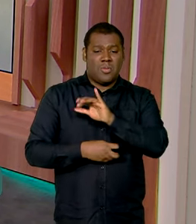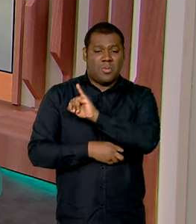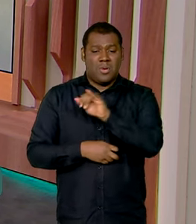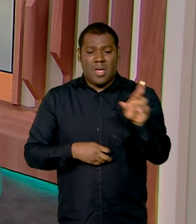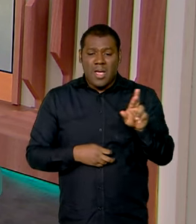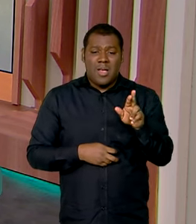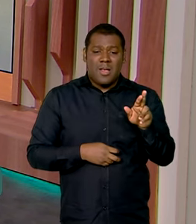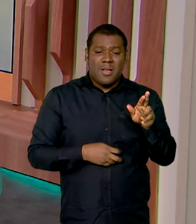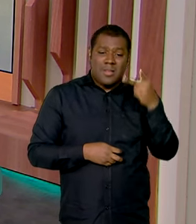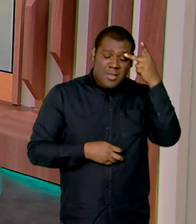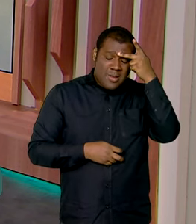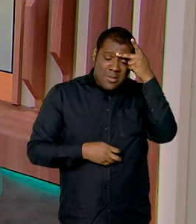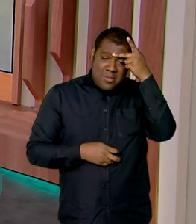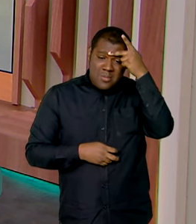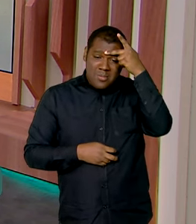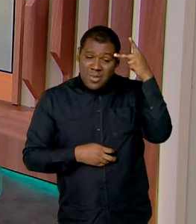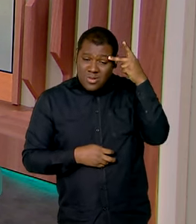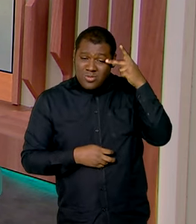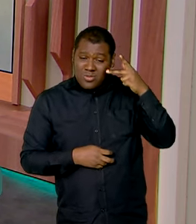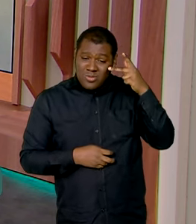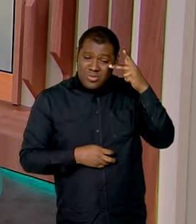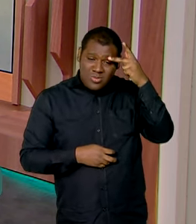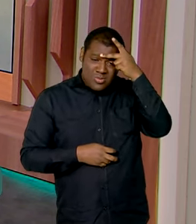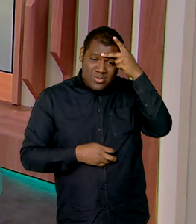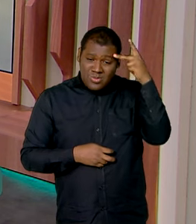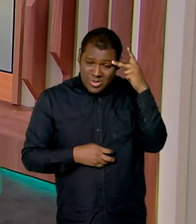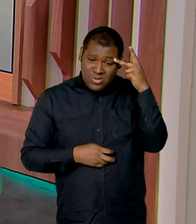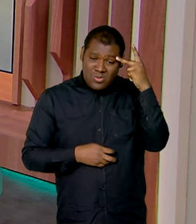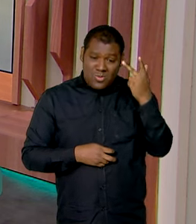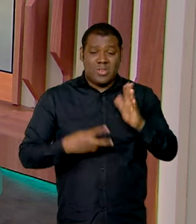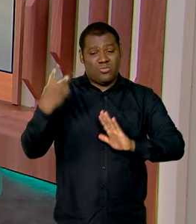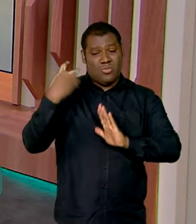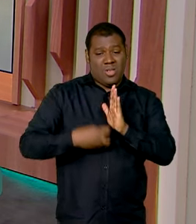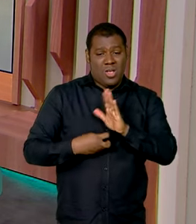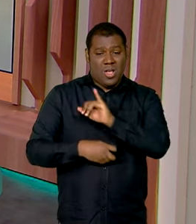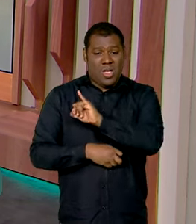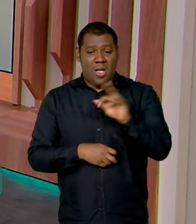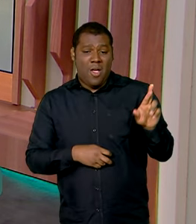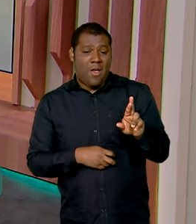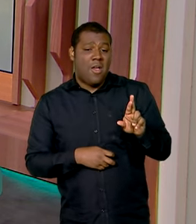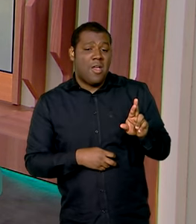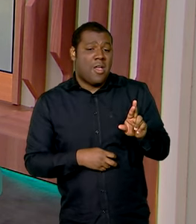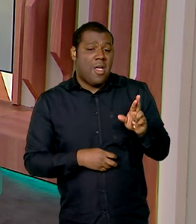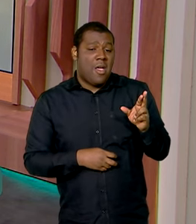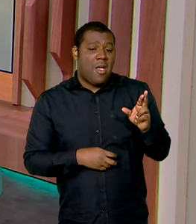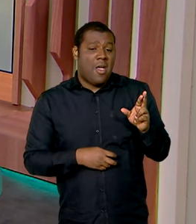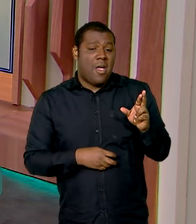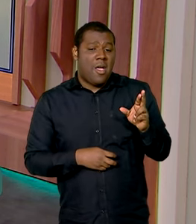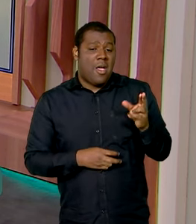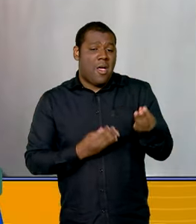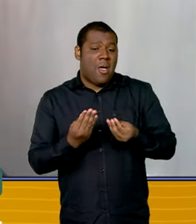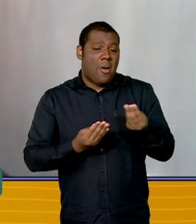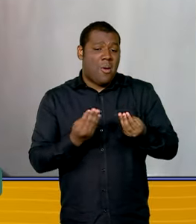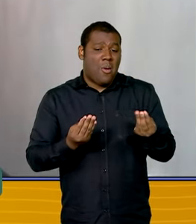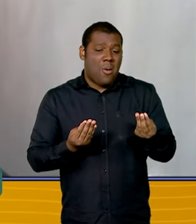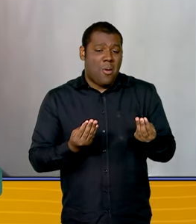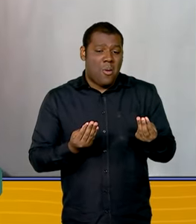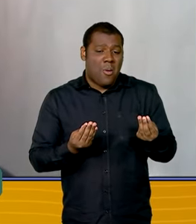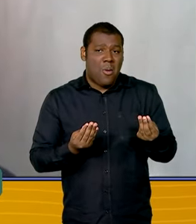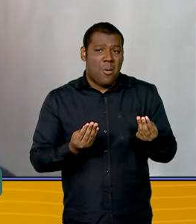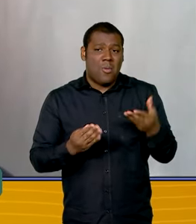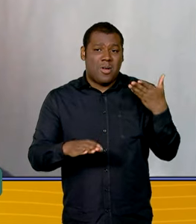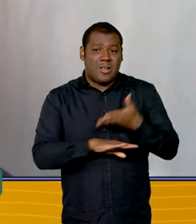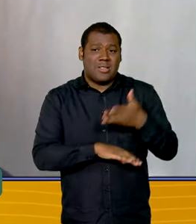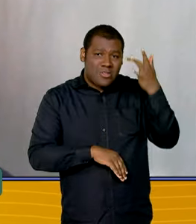sendo muito boa. A quem o senhor atribui isso? Ela realmente traz uma facilidade para o contribuinte? Sim, sim. Eu acho que nos